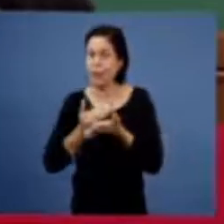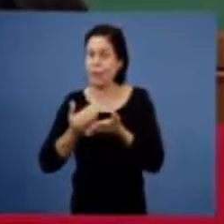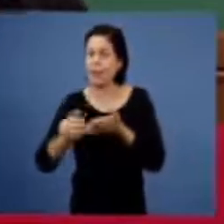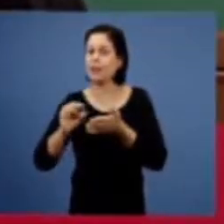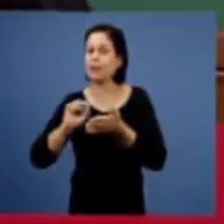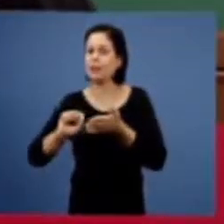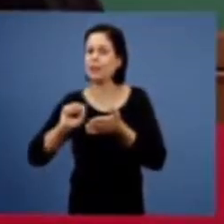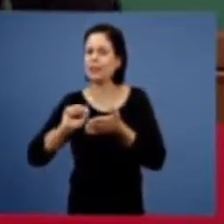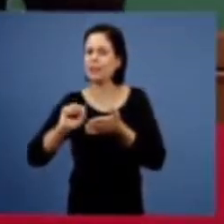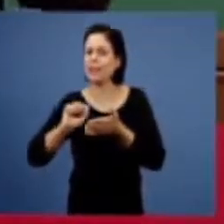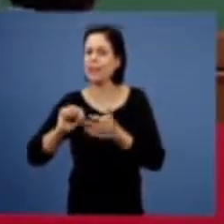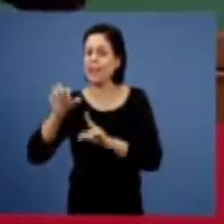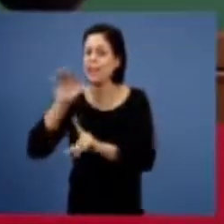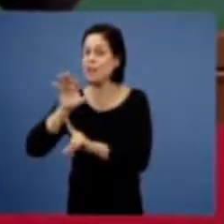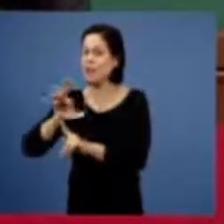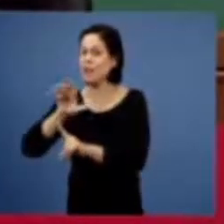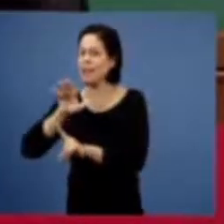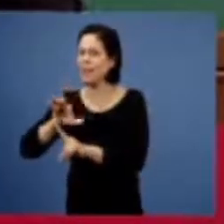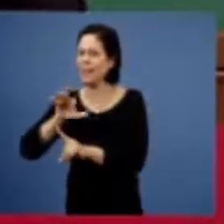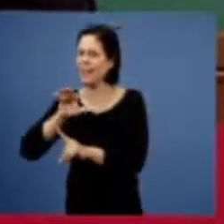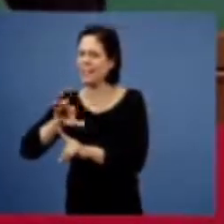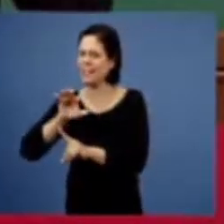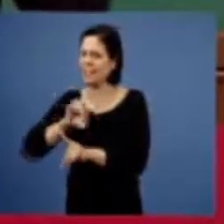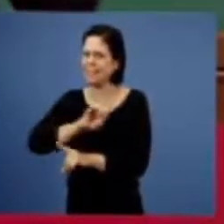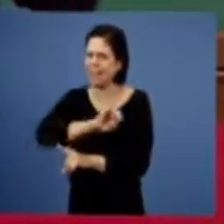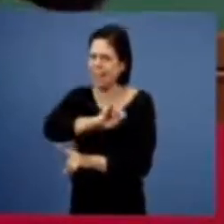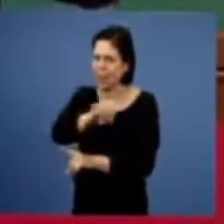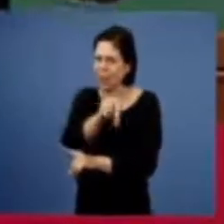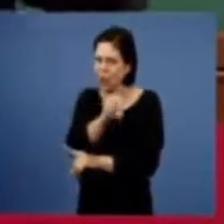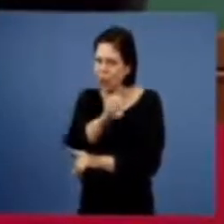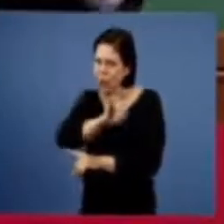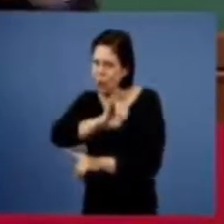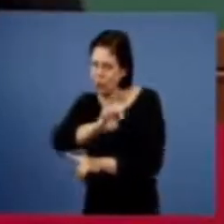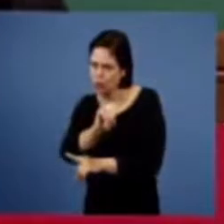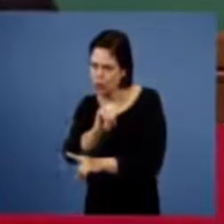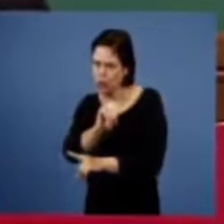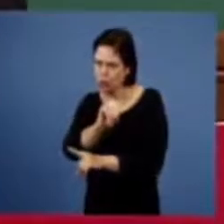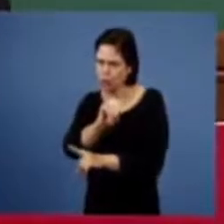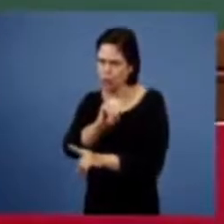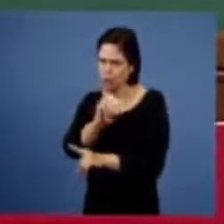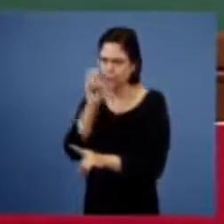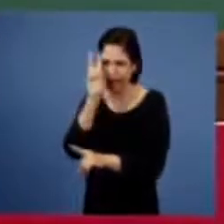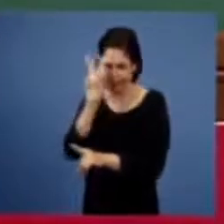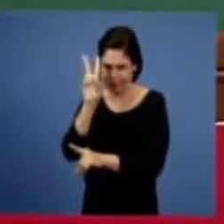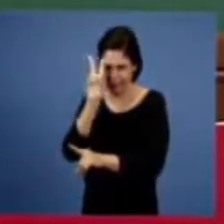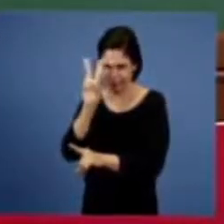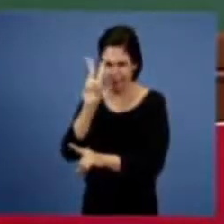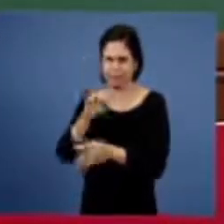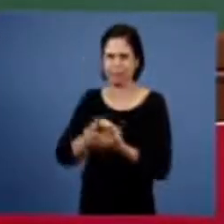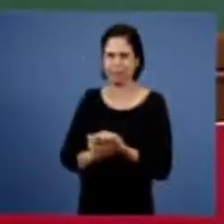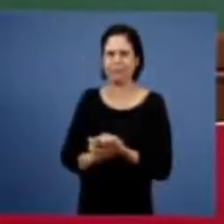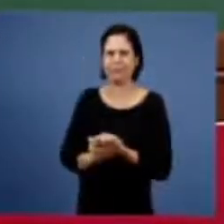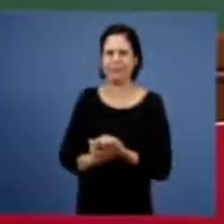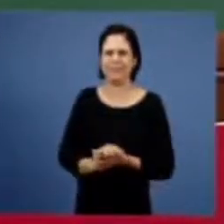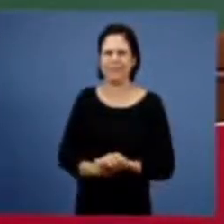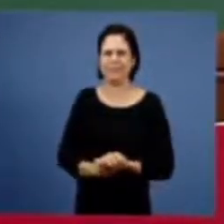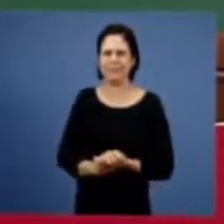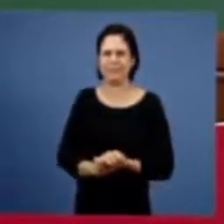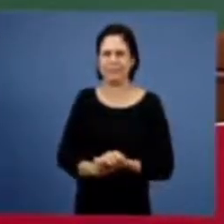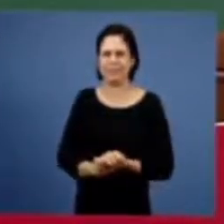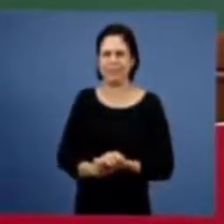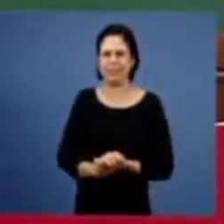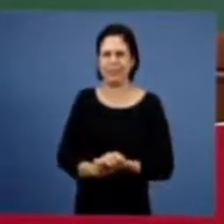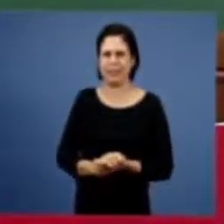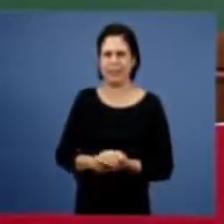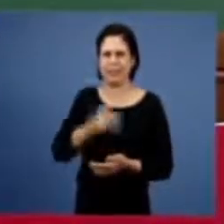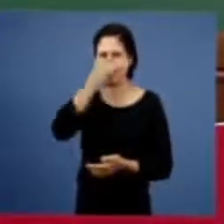influências do joio e outras que é o conjunto de tudo isso a resistência do